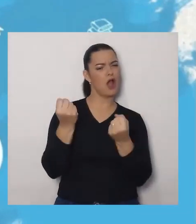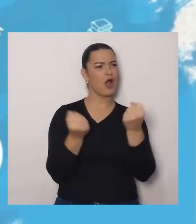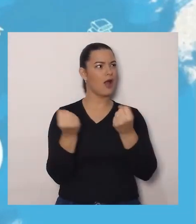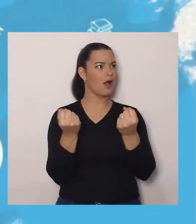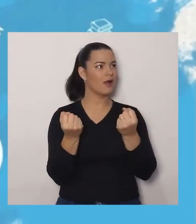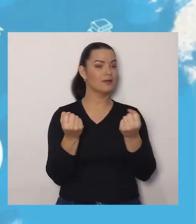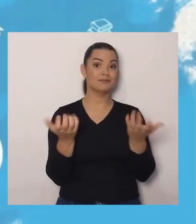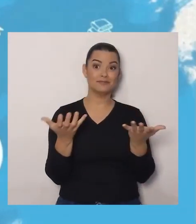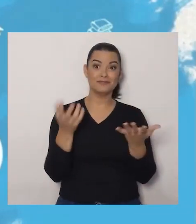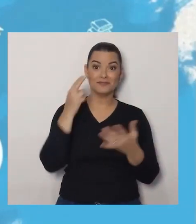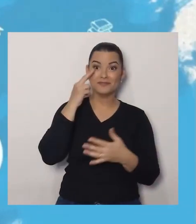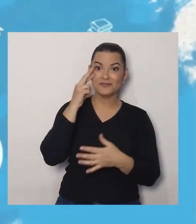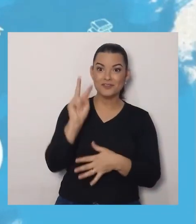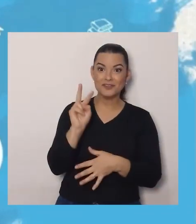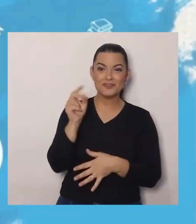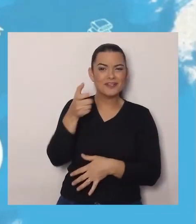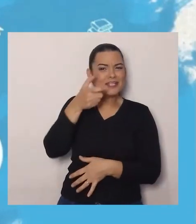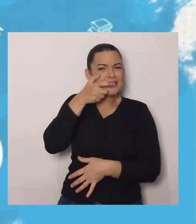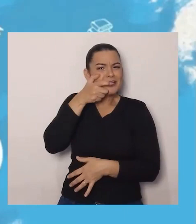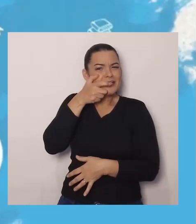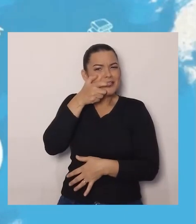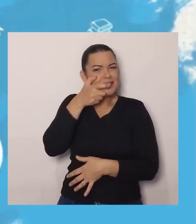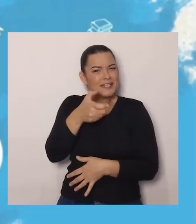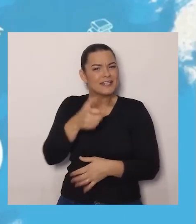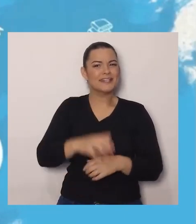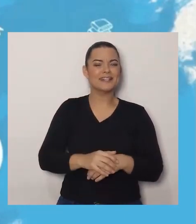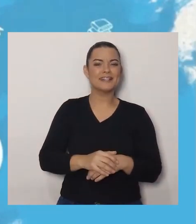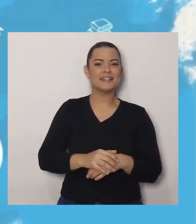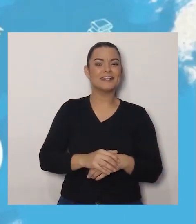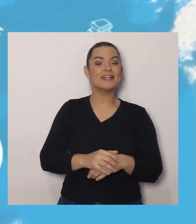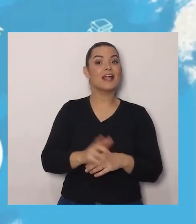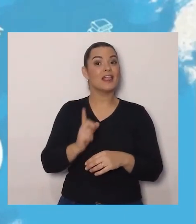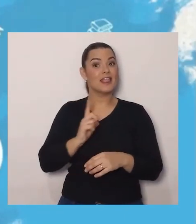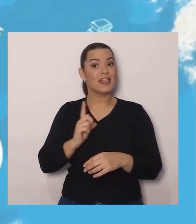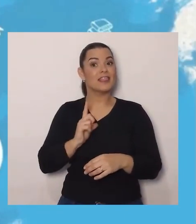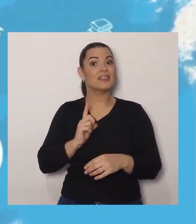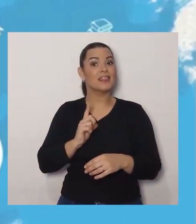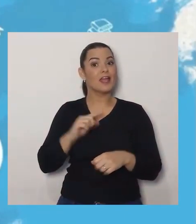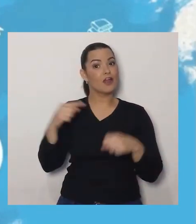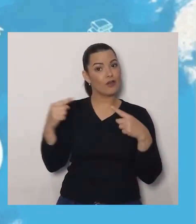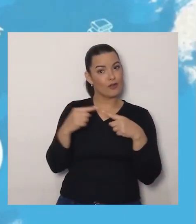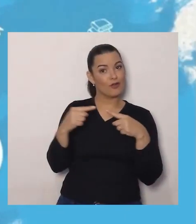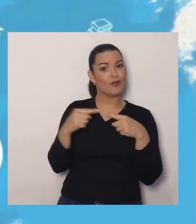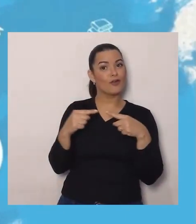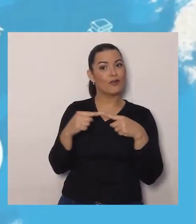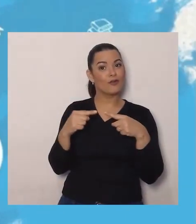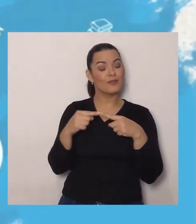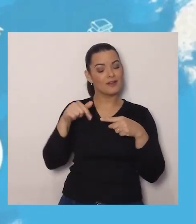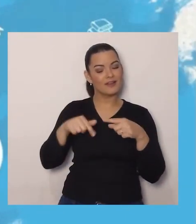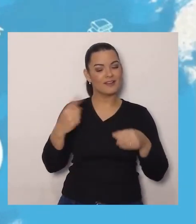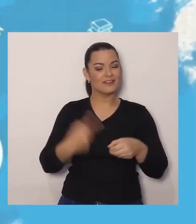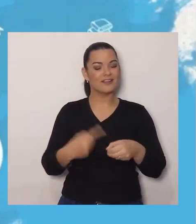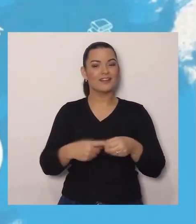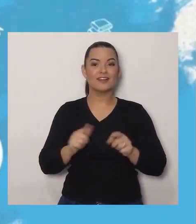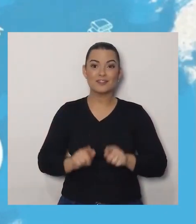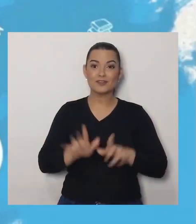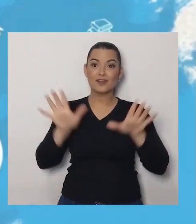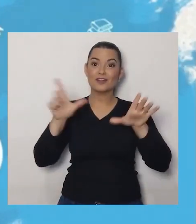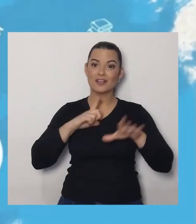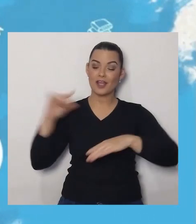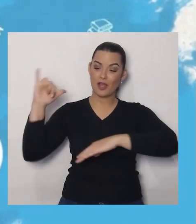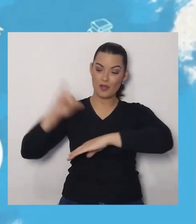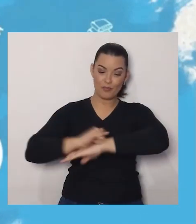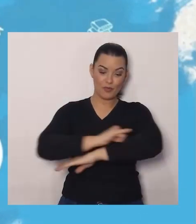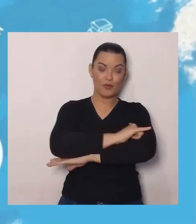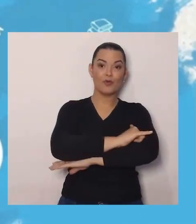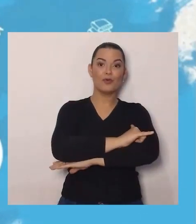Essa história está relacionada com a nossa história da cidade de Guarulhos. Onde temos o aeroporto internacional, mas antes de ser o